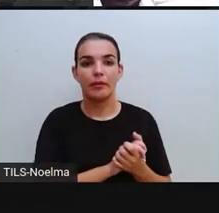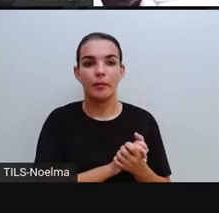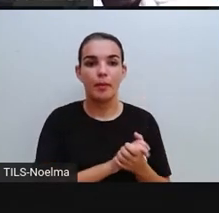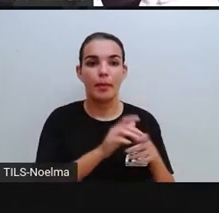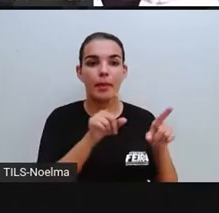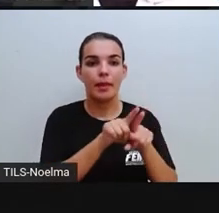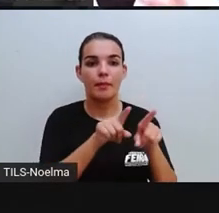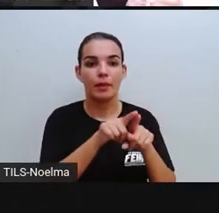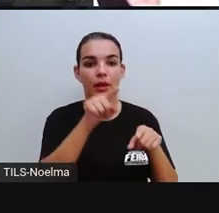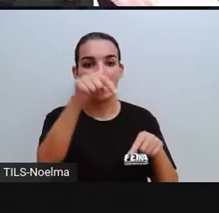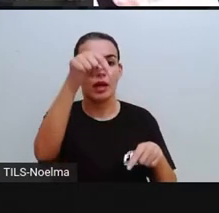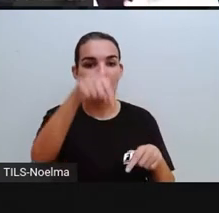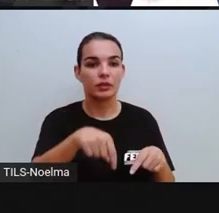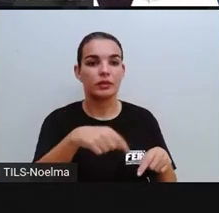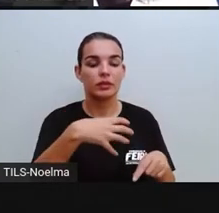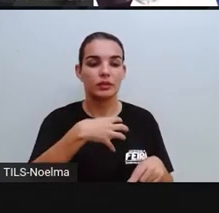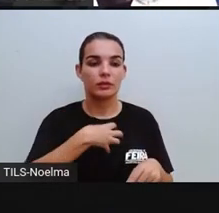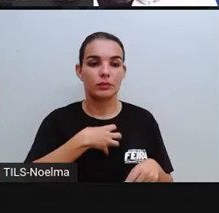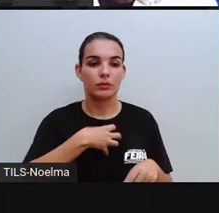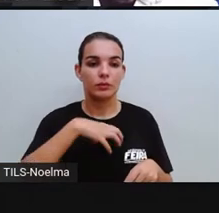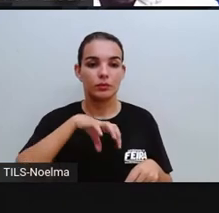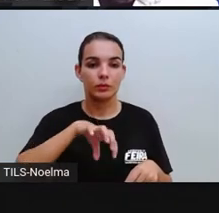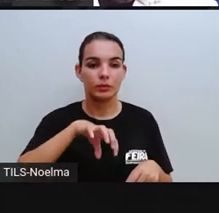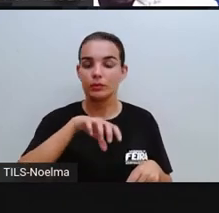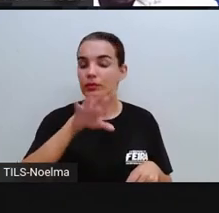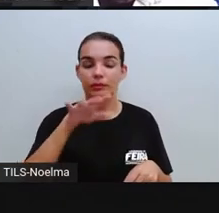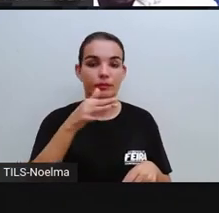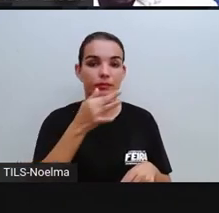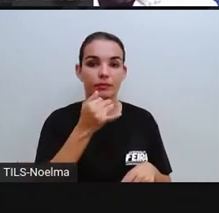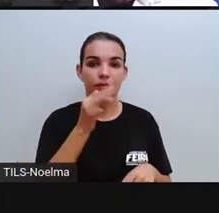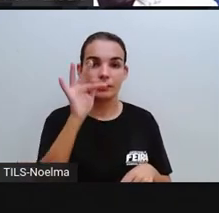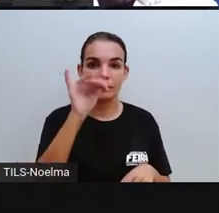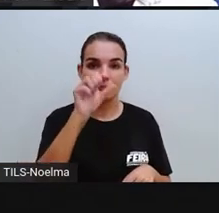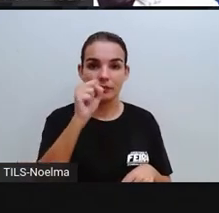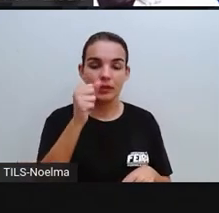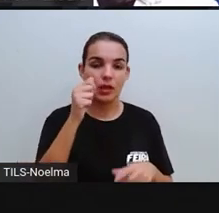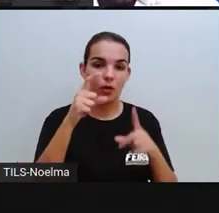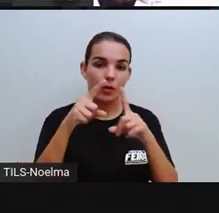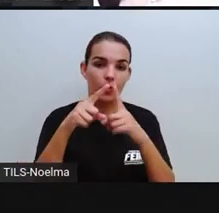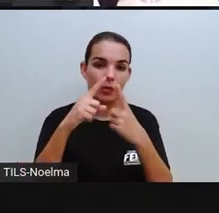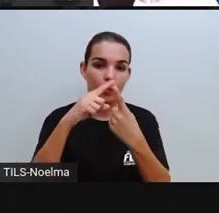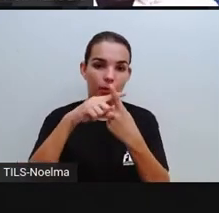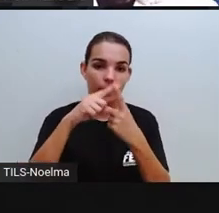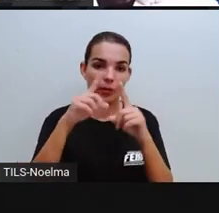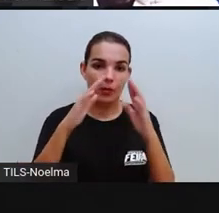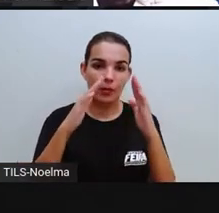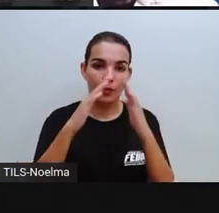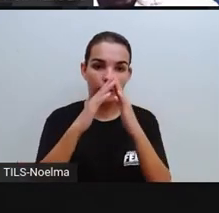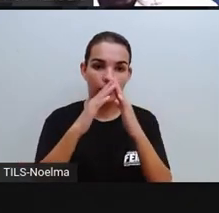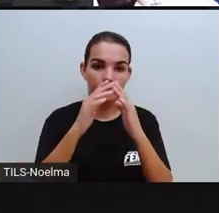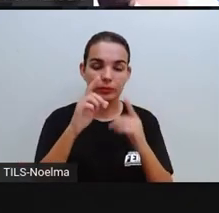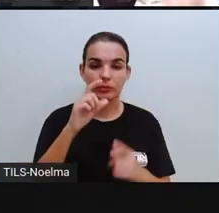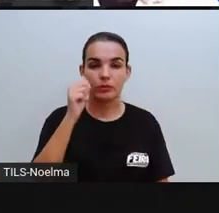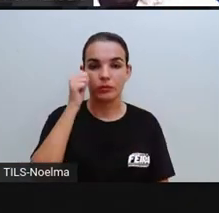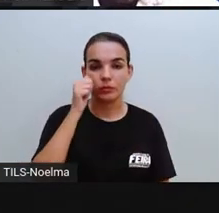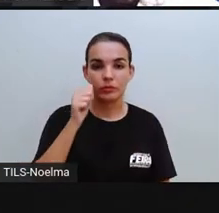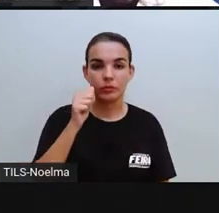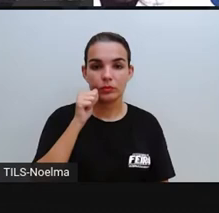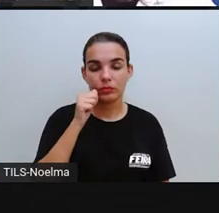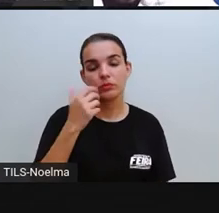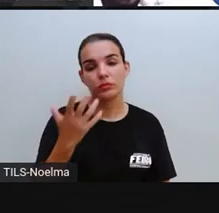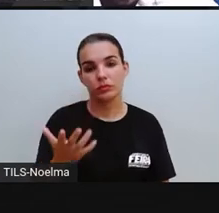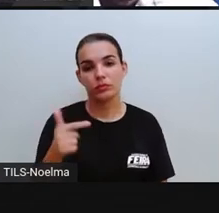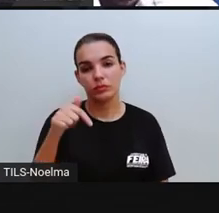O ambulatório aqui, ó, o Hospital da Mulher, aqui em Feira de Santana, tá? Ali da Fundação Hospitalar